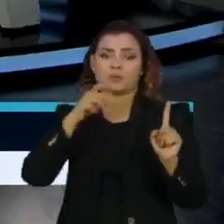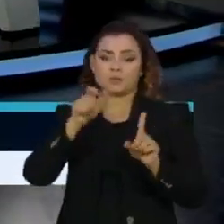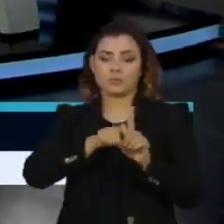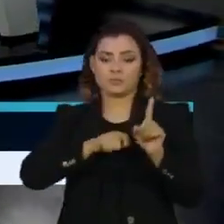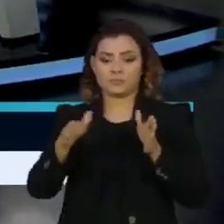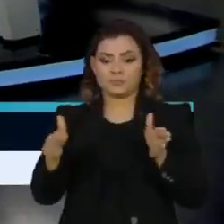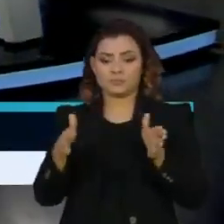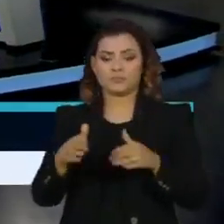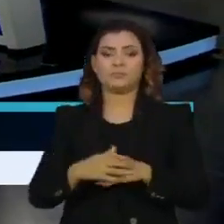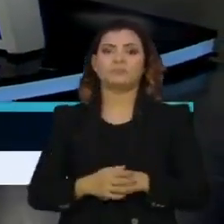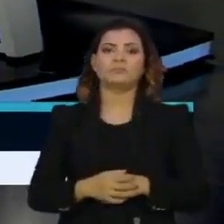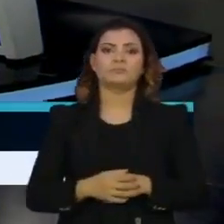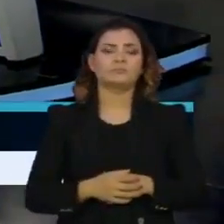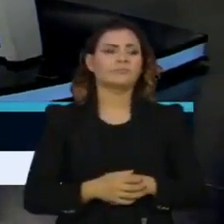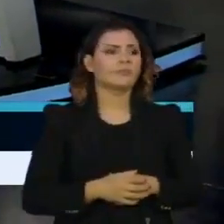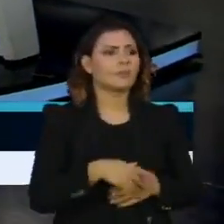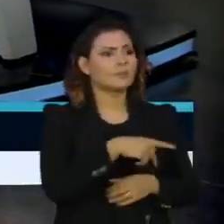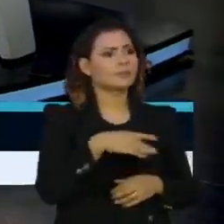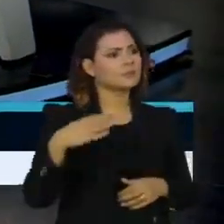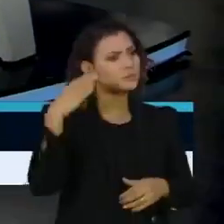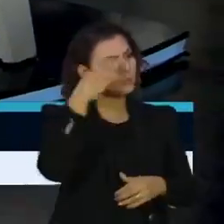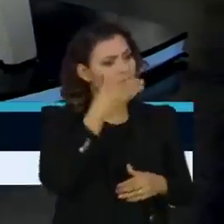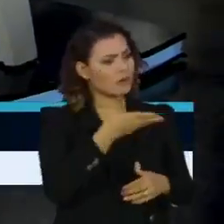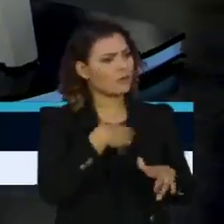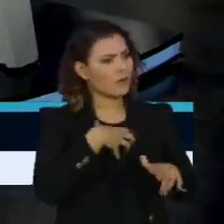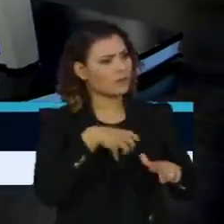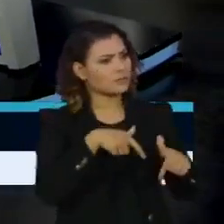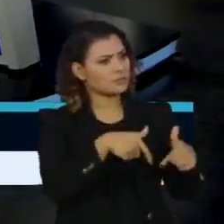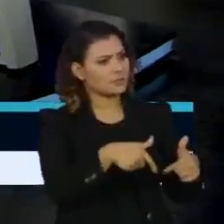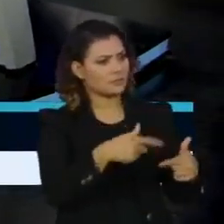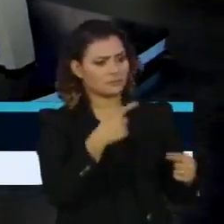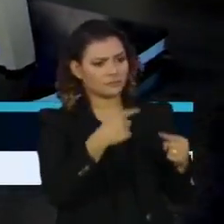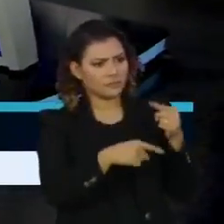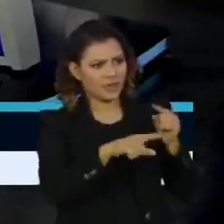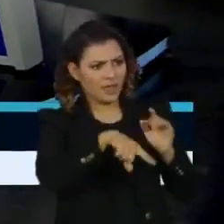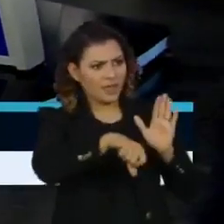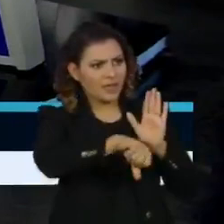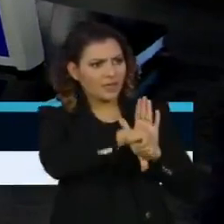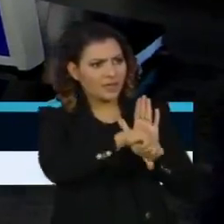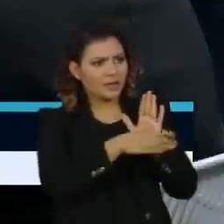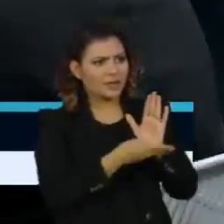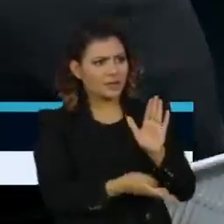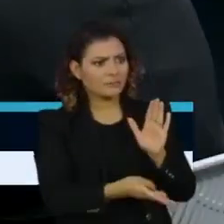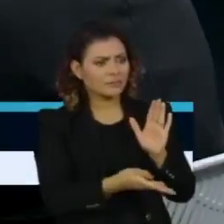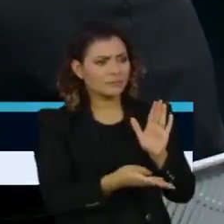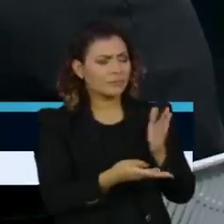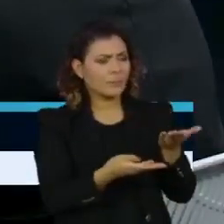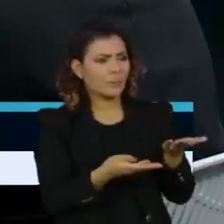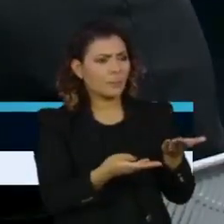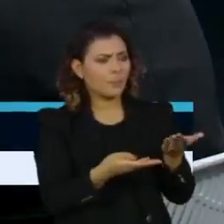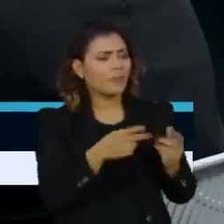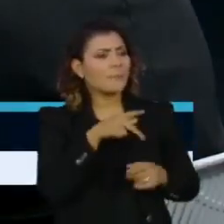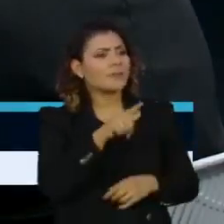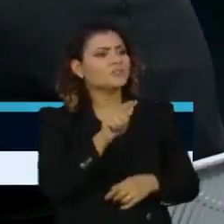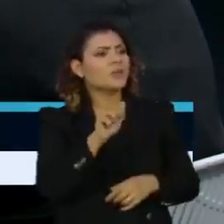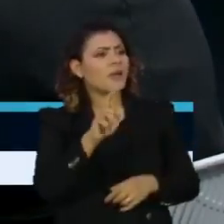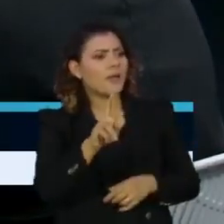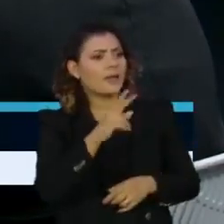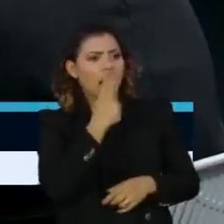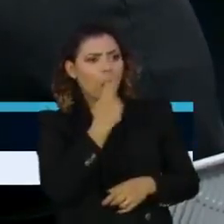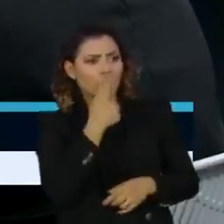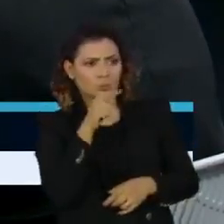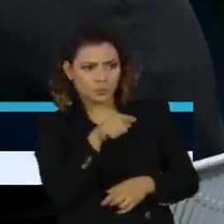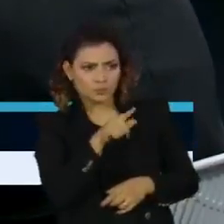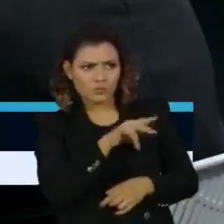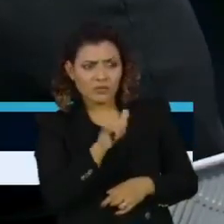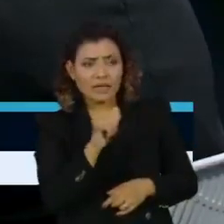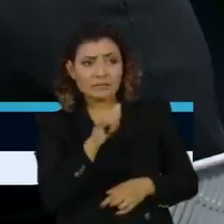Sakamoto, as condutas do presidente Jair Bolsonaro podem configurar crimes comuns. Qual a chance do Procurador-Geral da República, Augusto